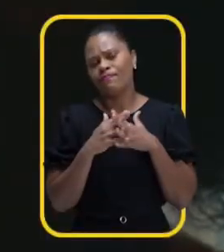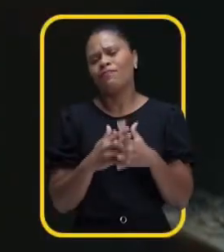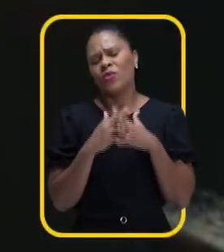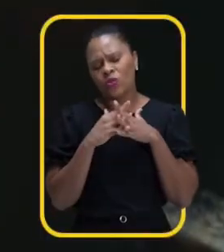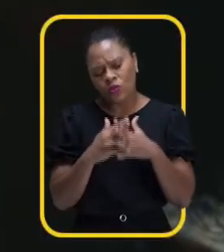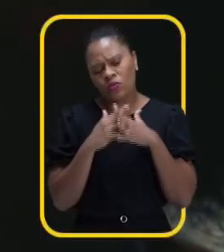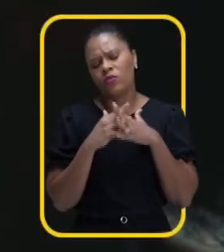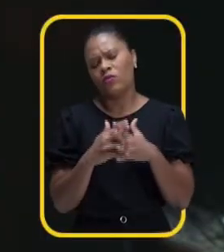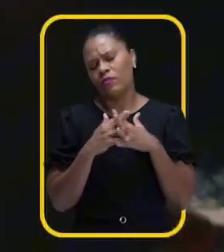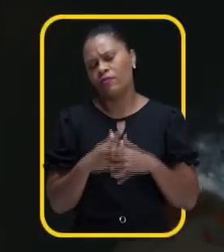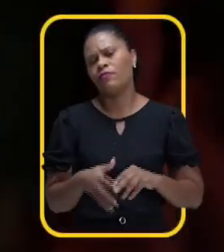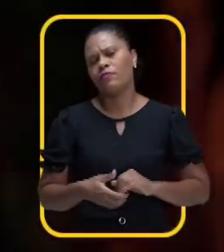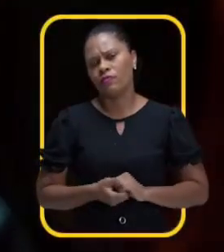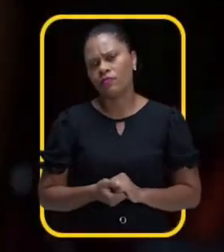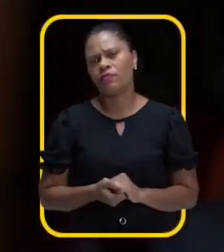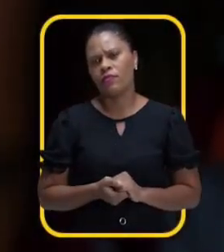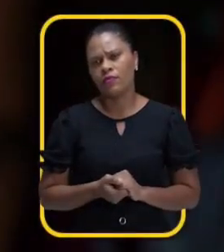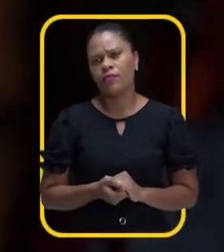Complica tudo.